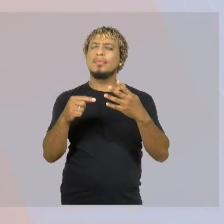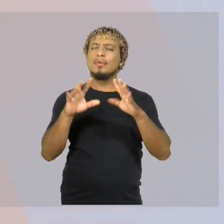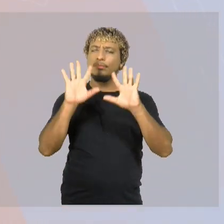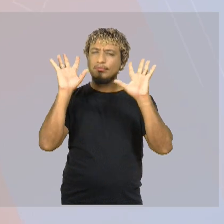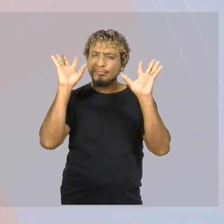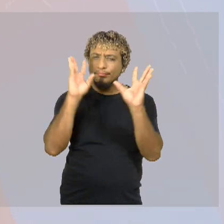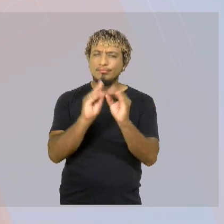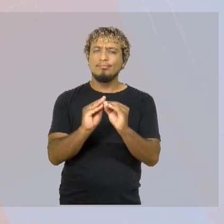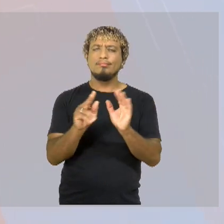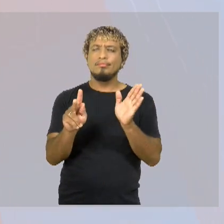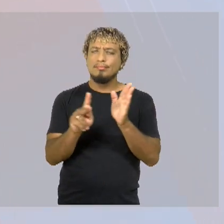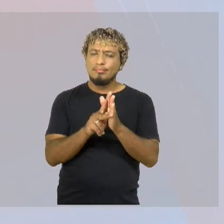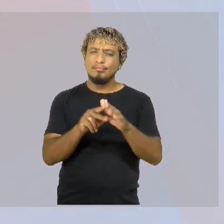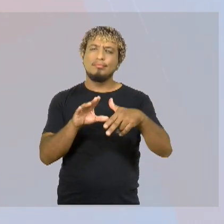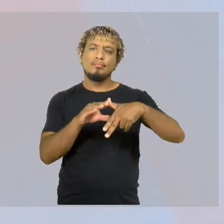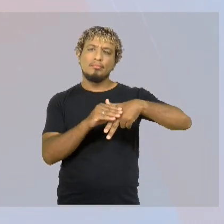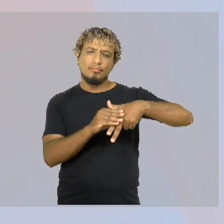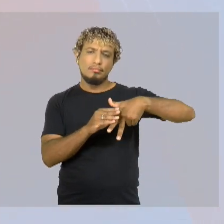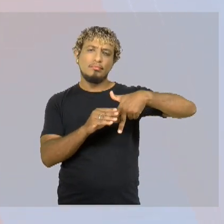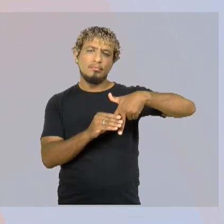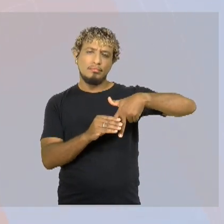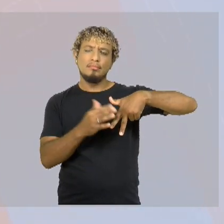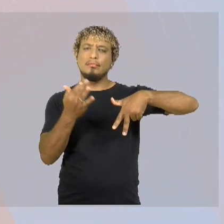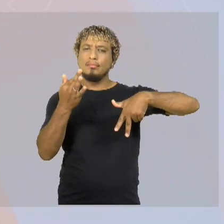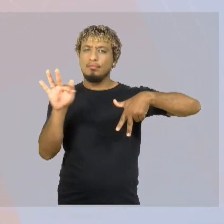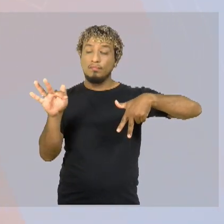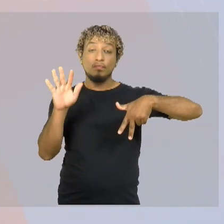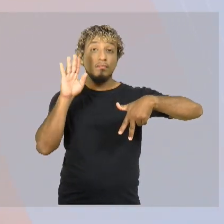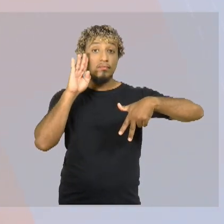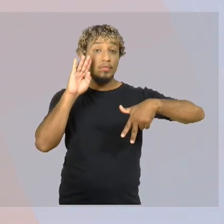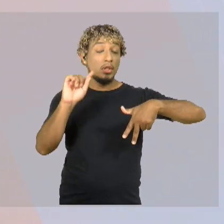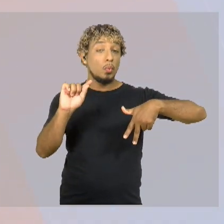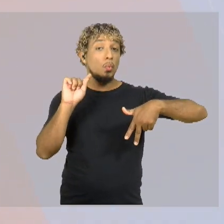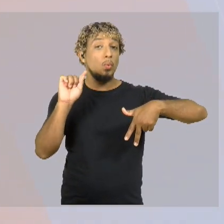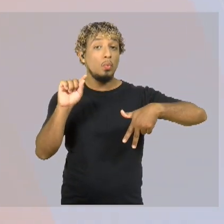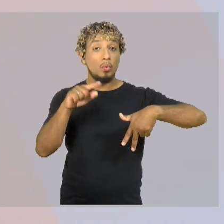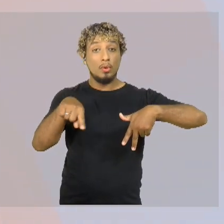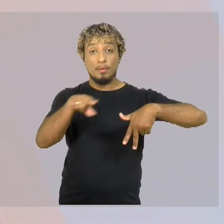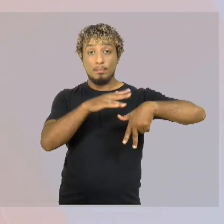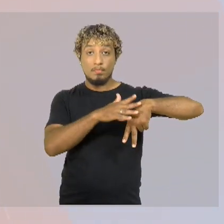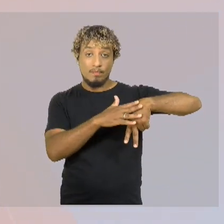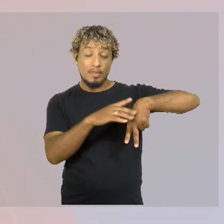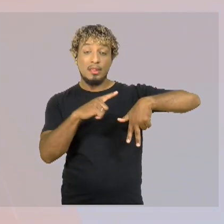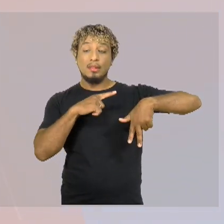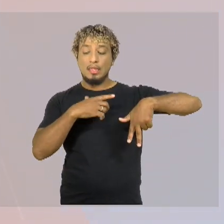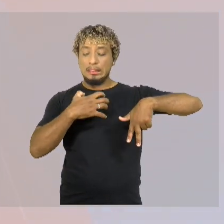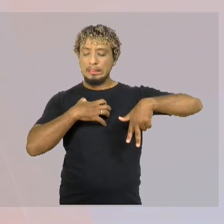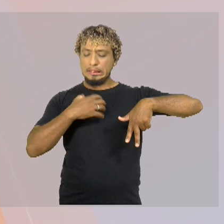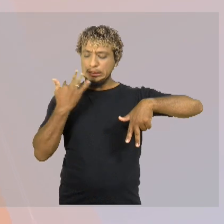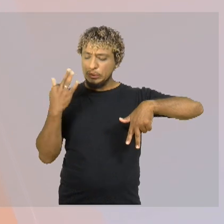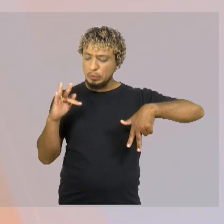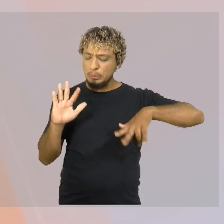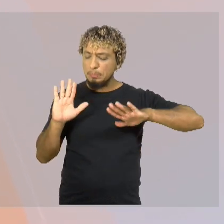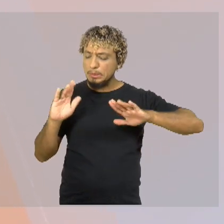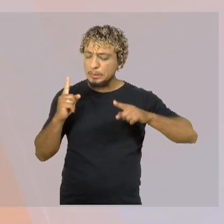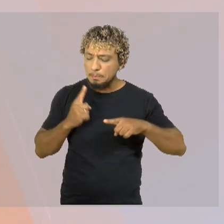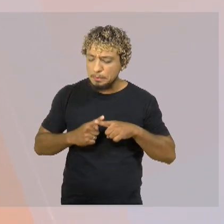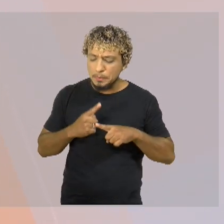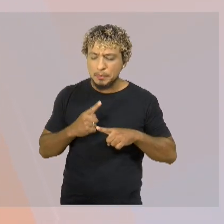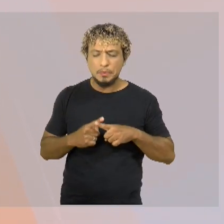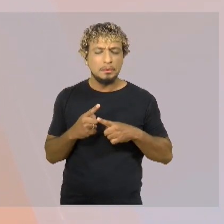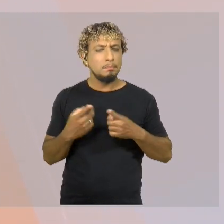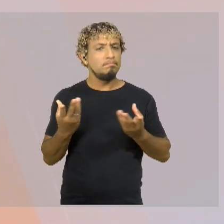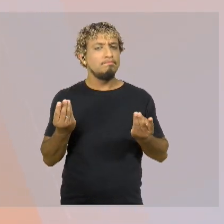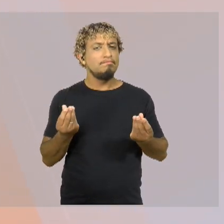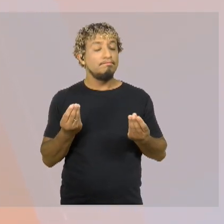da fibromialgia. Principalmente para aqueles pacientes que têm dor sem uma causa aparente.